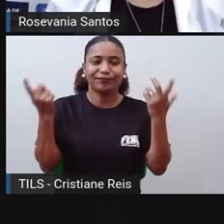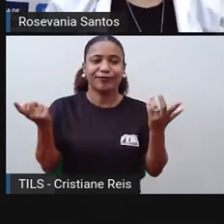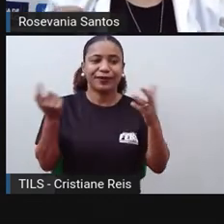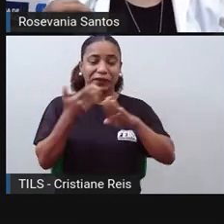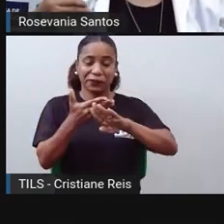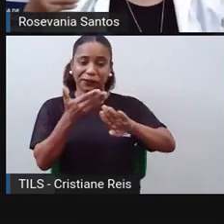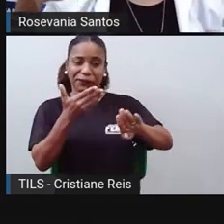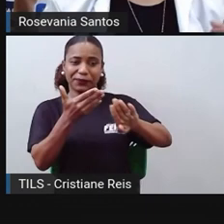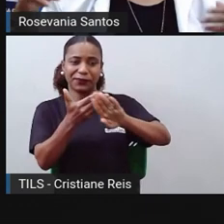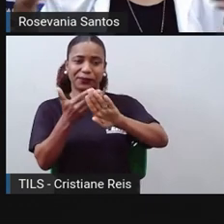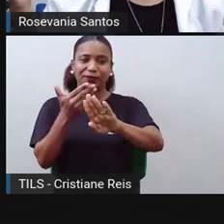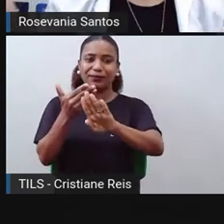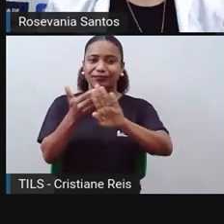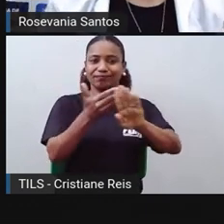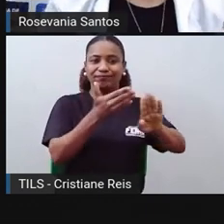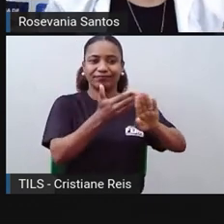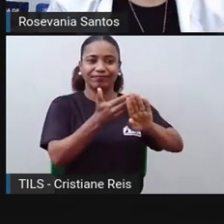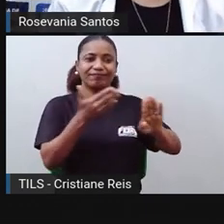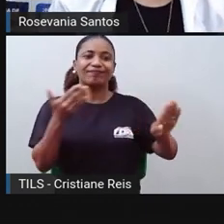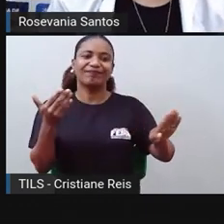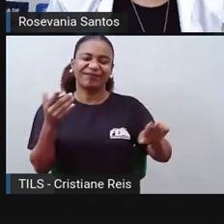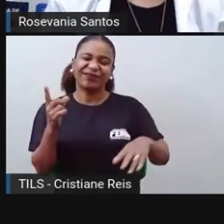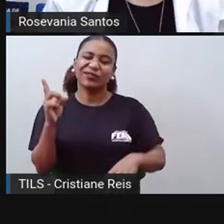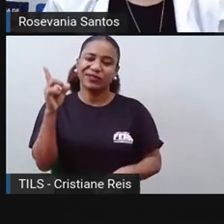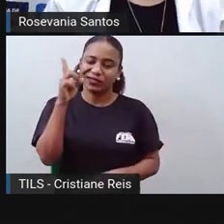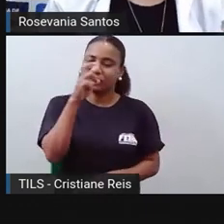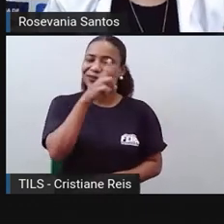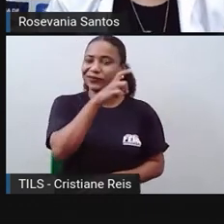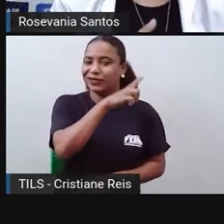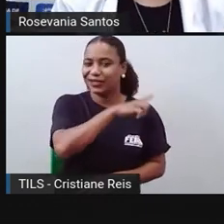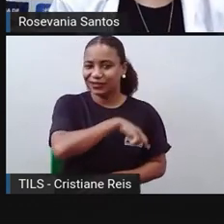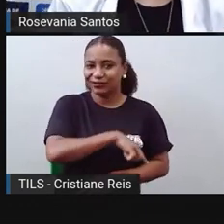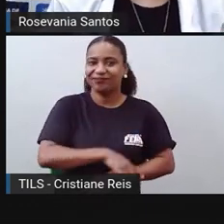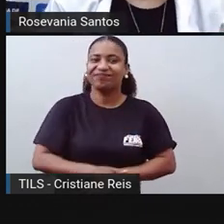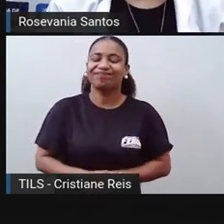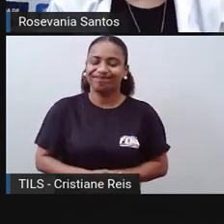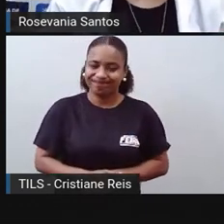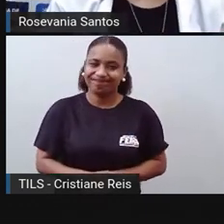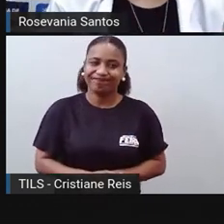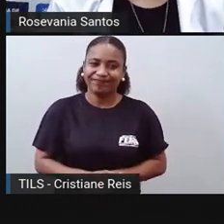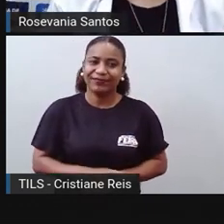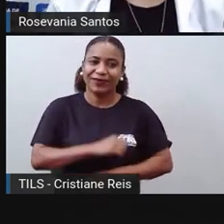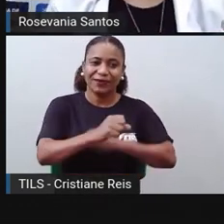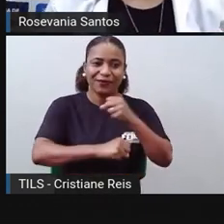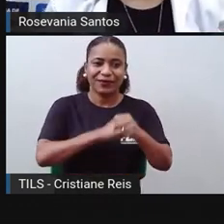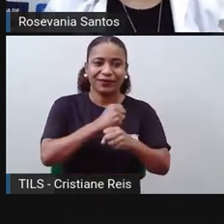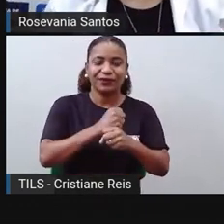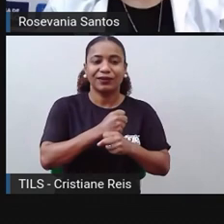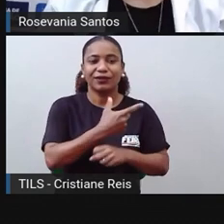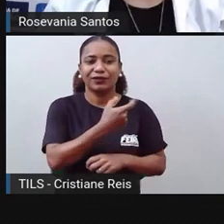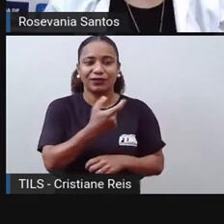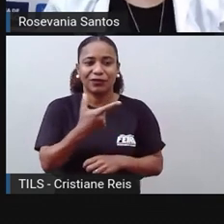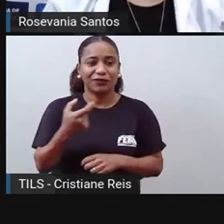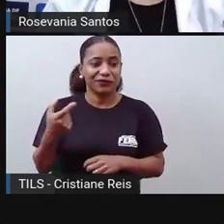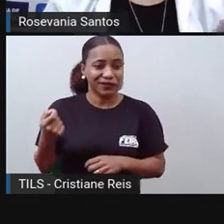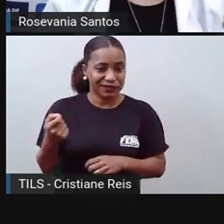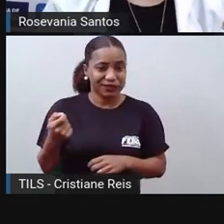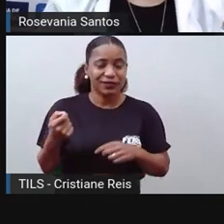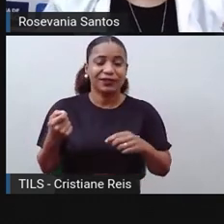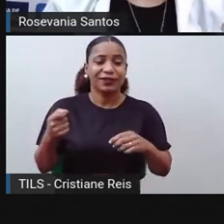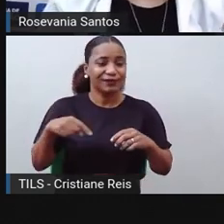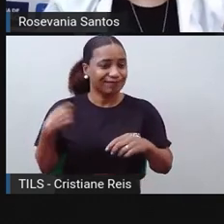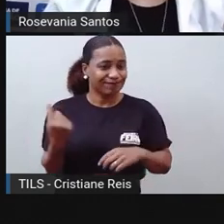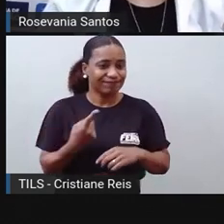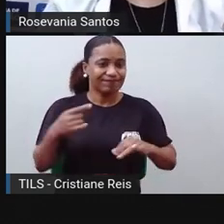coisa tão surreal para a gente, até, vamos dizer, até o início do ano de 2020, nós começamos a passar isso, então